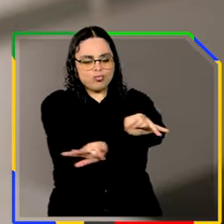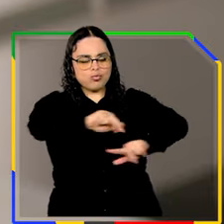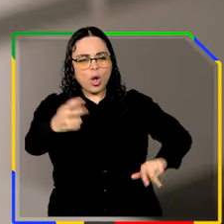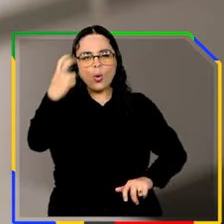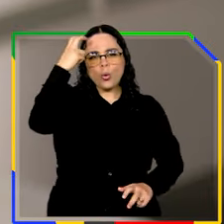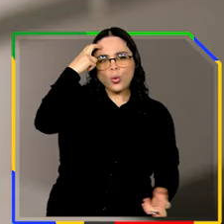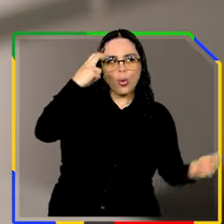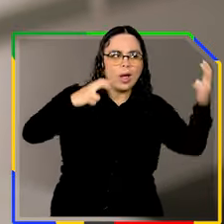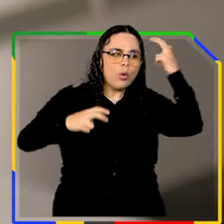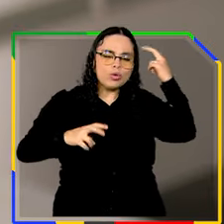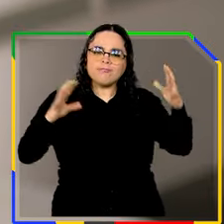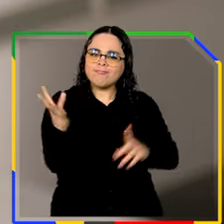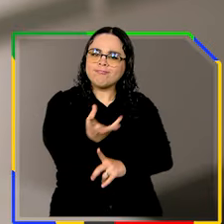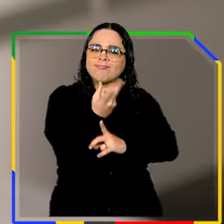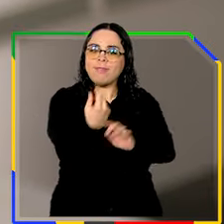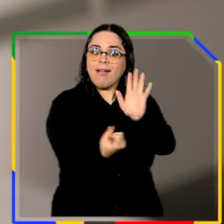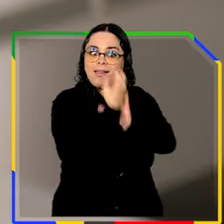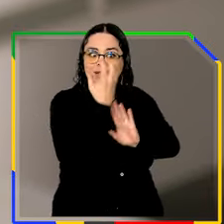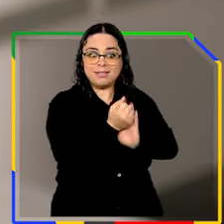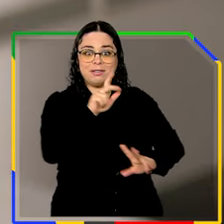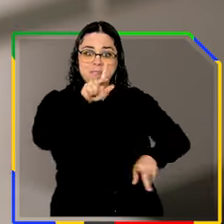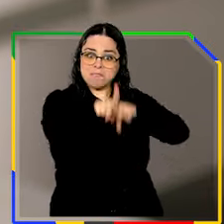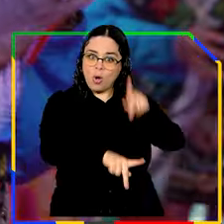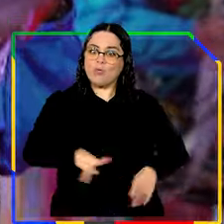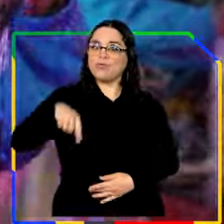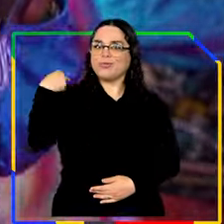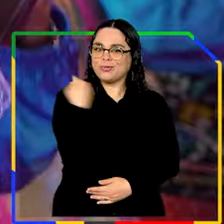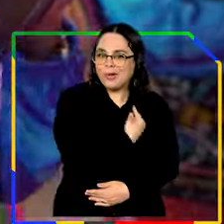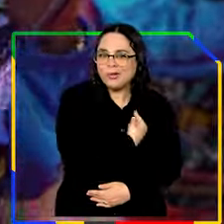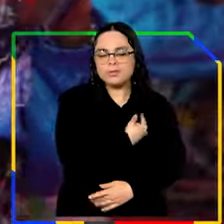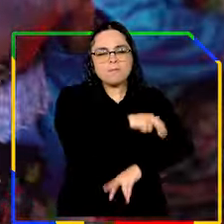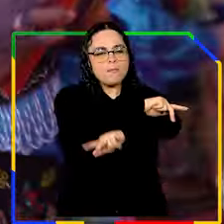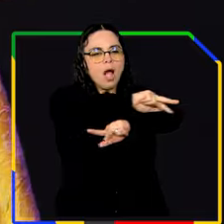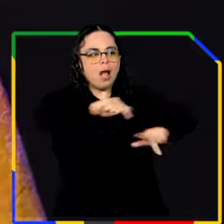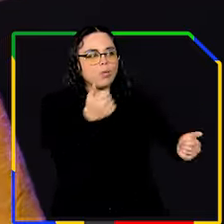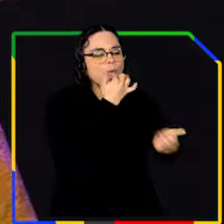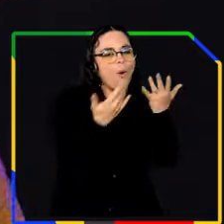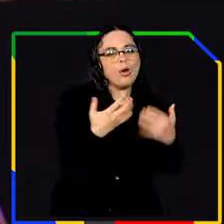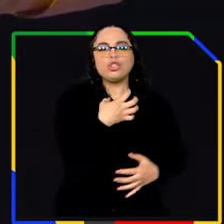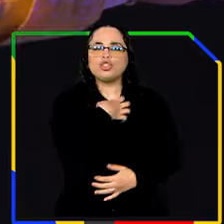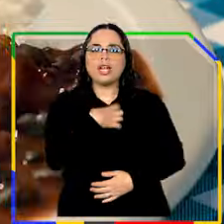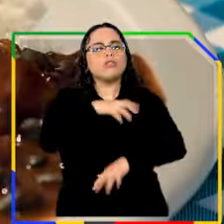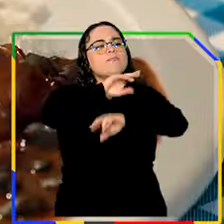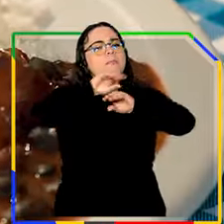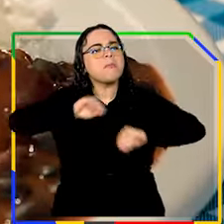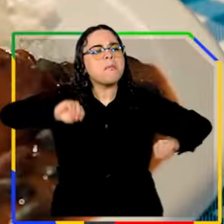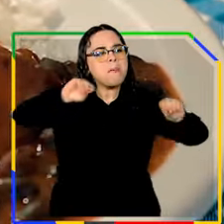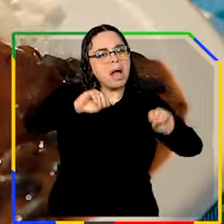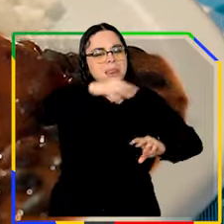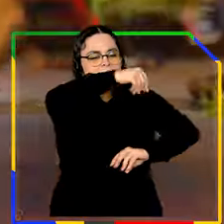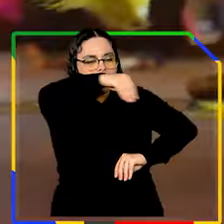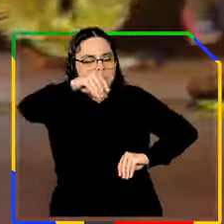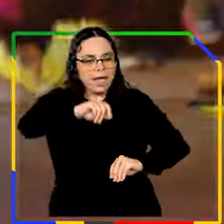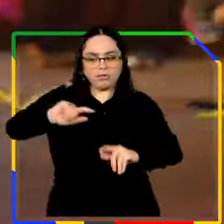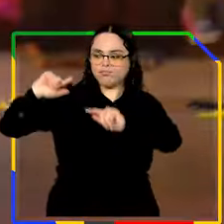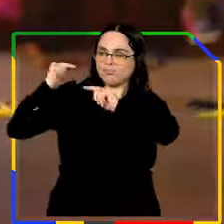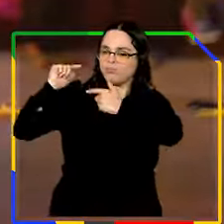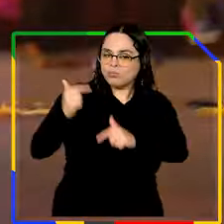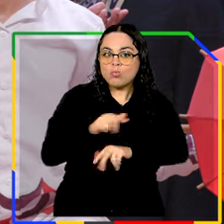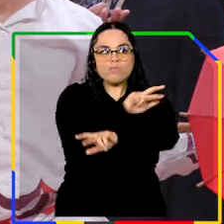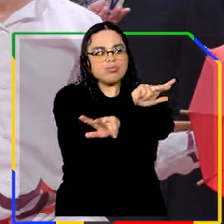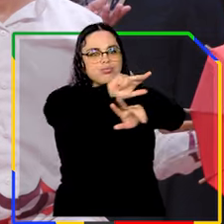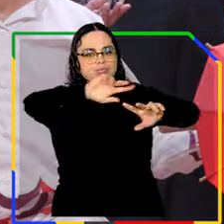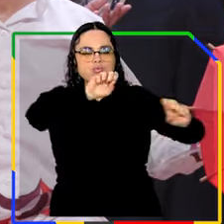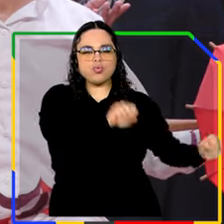diversidade cultural e o talento criativo da nossa gente. Essa variedade de cores, sotaques, temperos e diferentes tradições